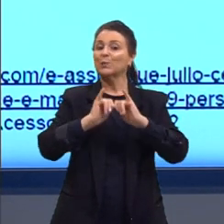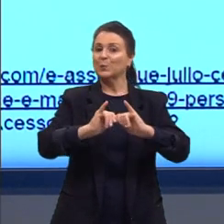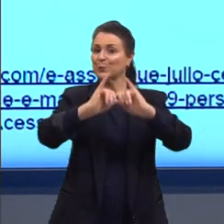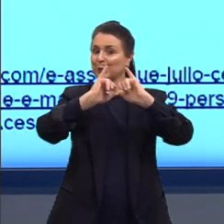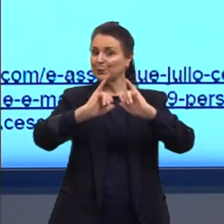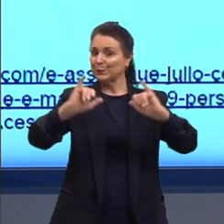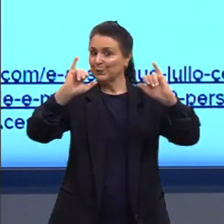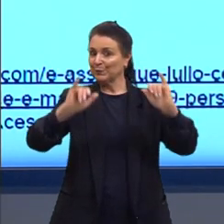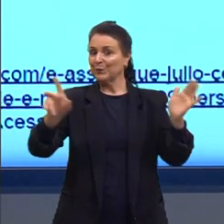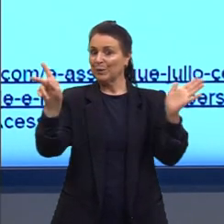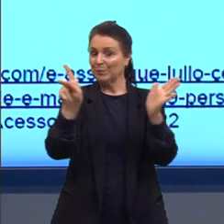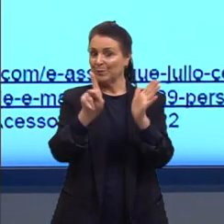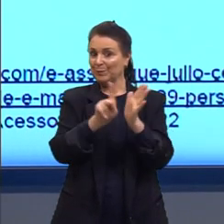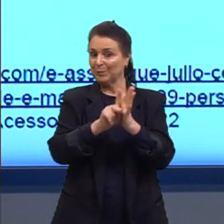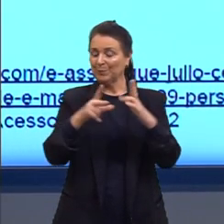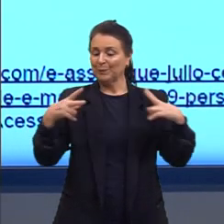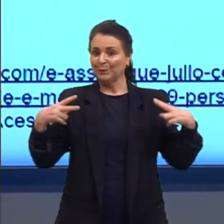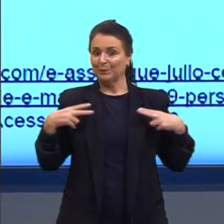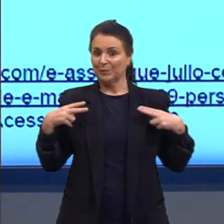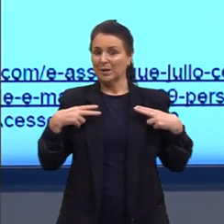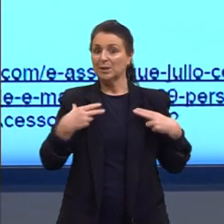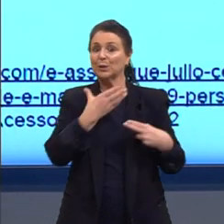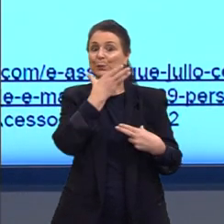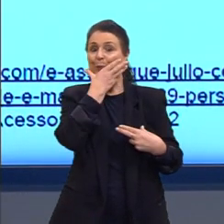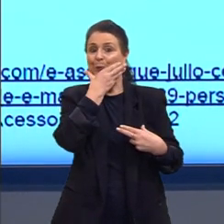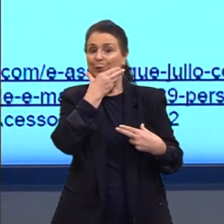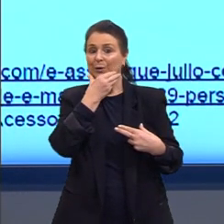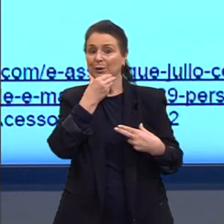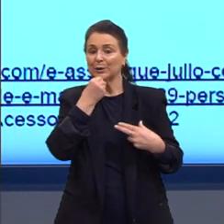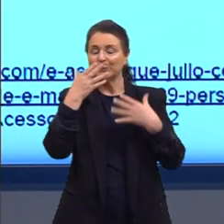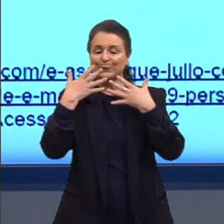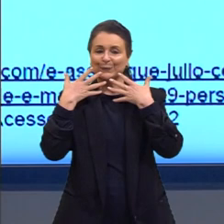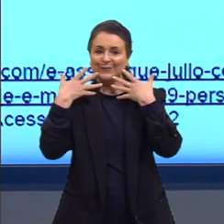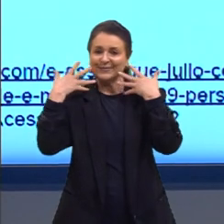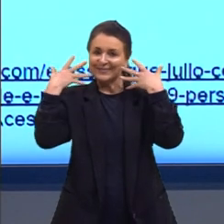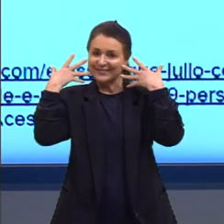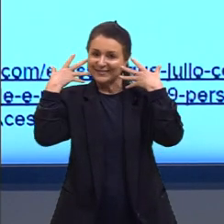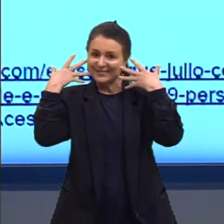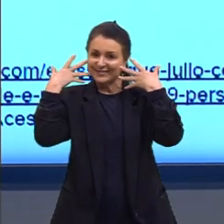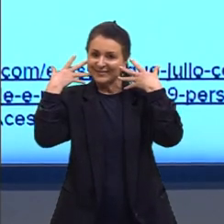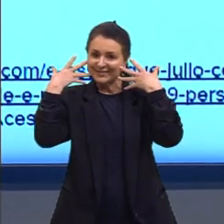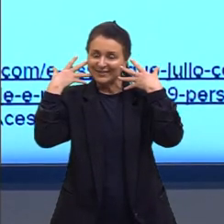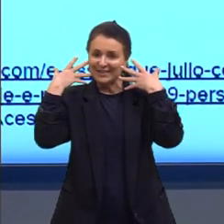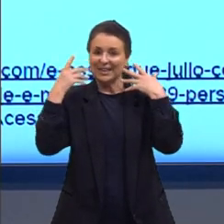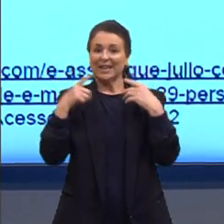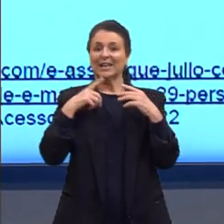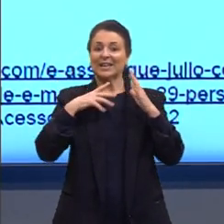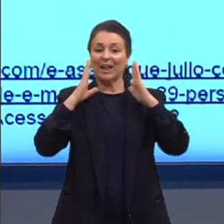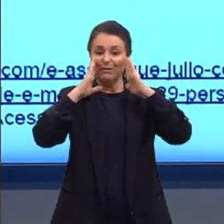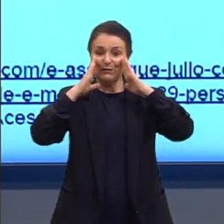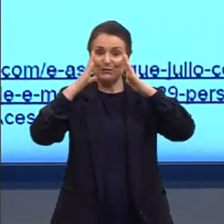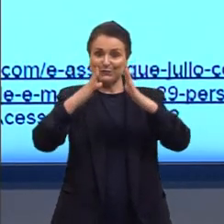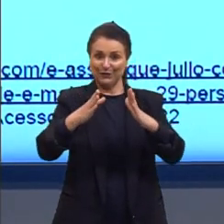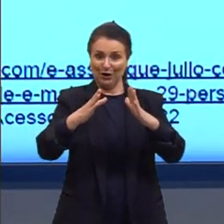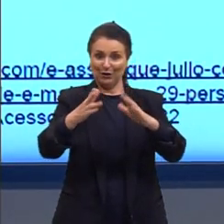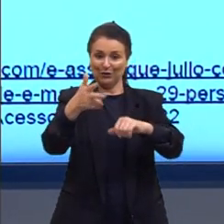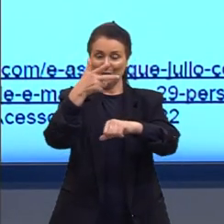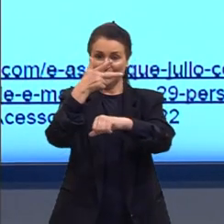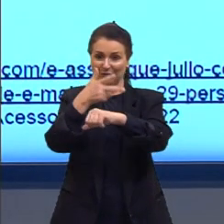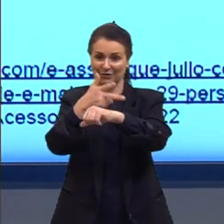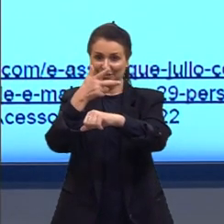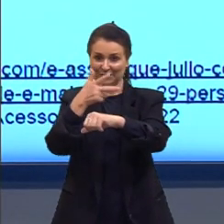pessoal, esse rapaz simpático que vocês encontram aqui embaixo, que a câmera está focando na estátua e nessa